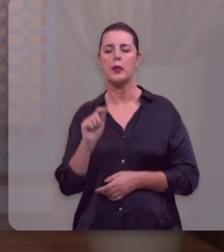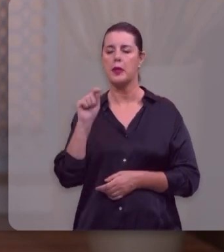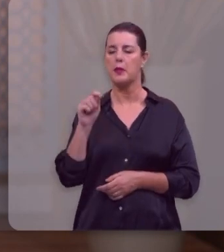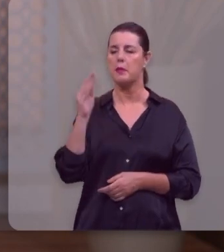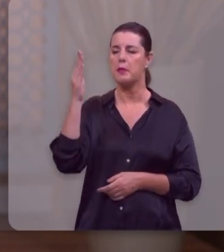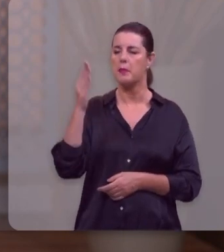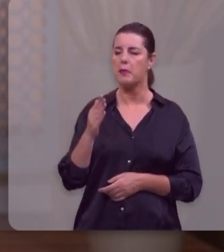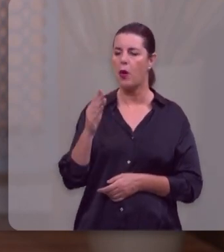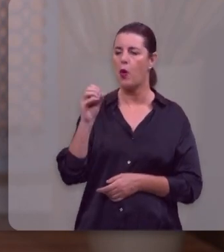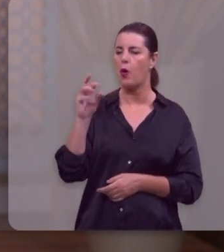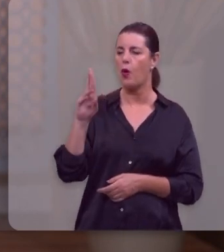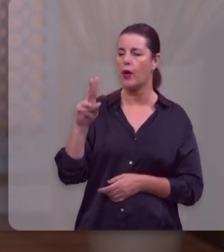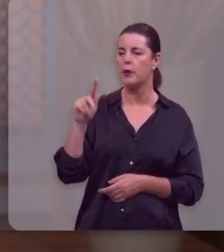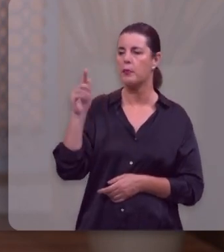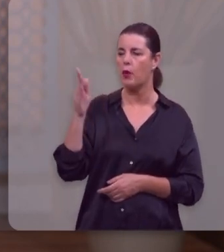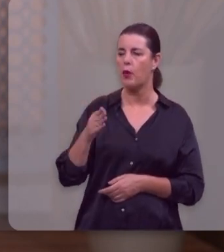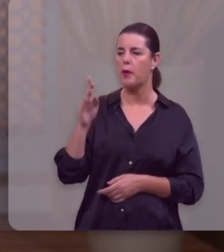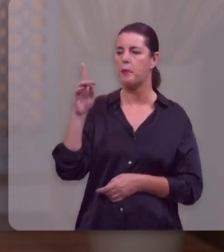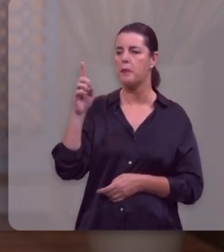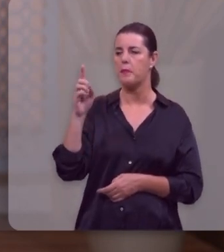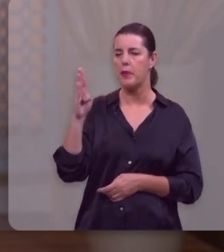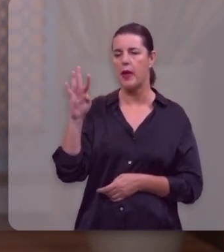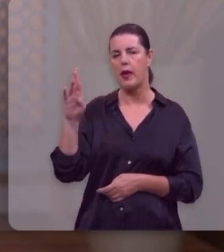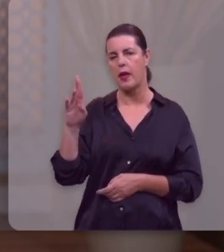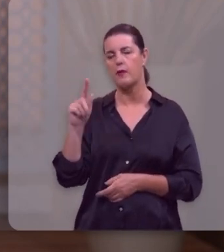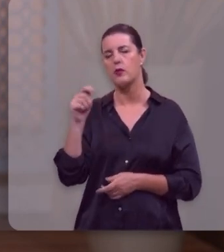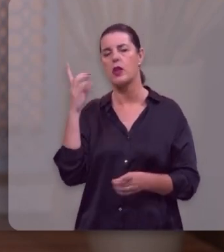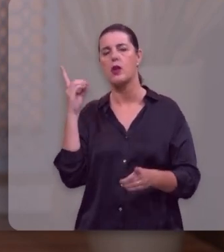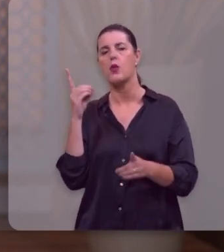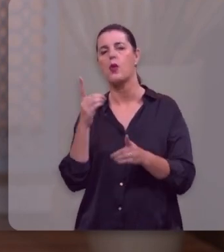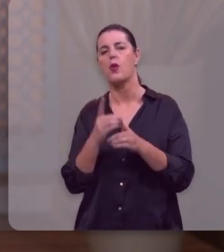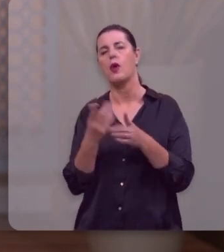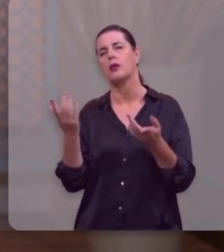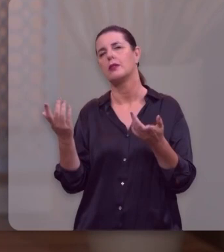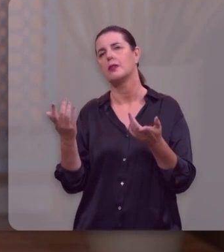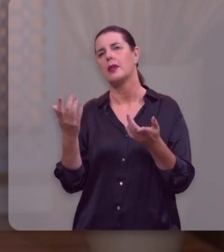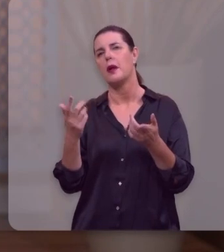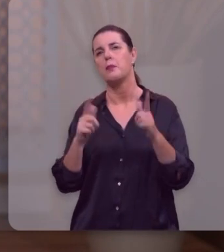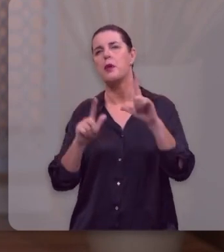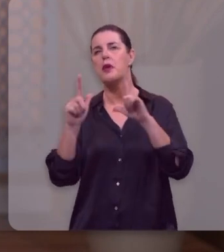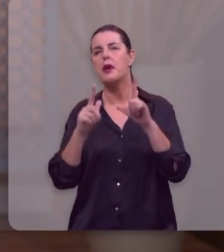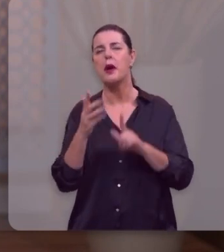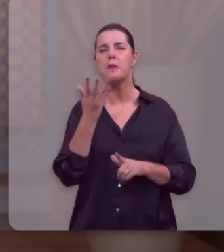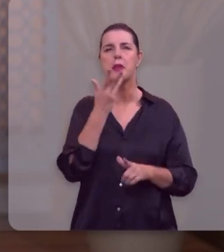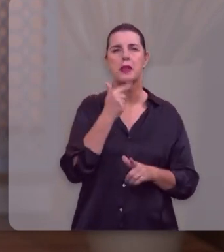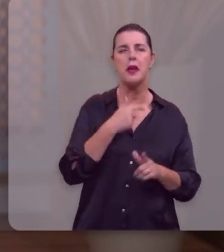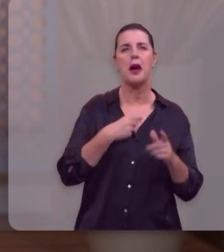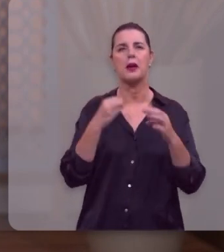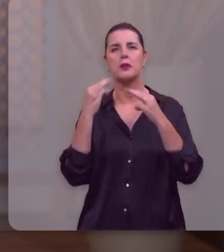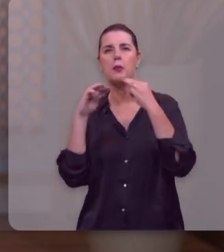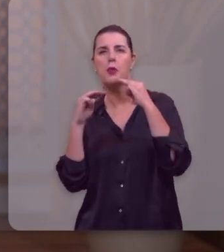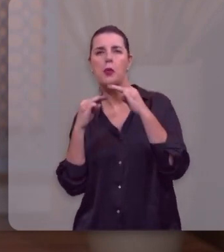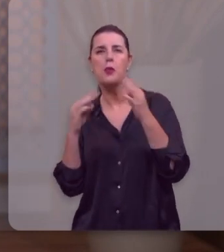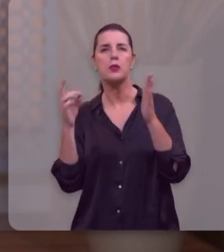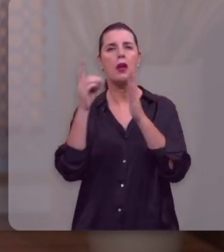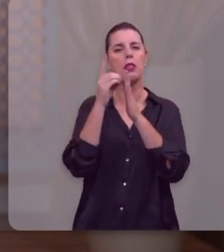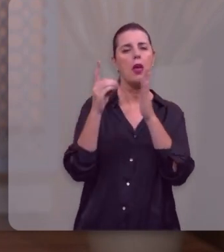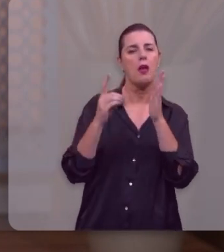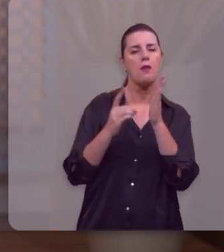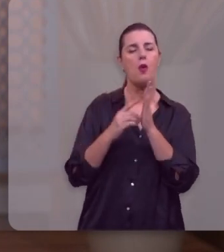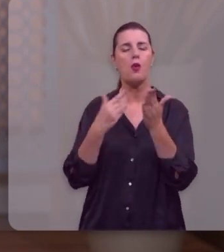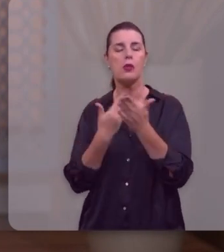multi.ipb.org.br, você vai ter acesso a programas infantis, programas musicais, programas